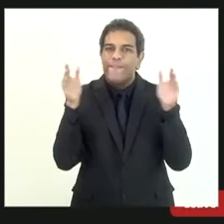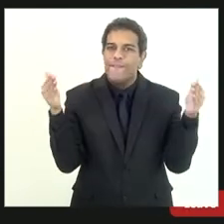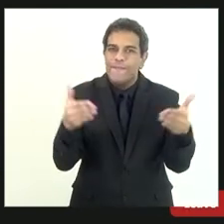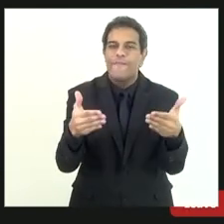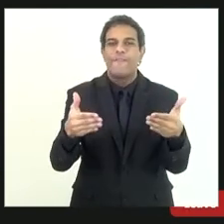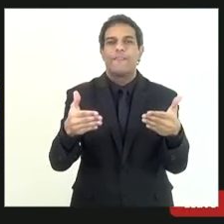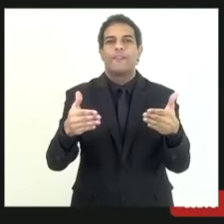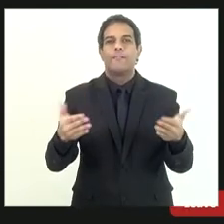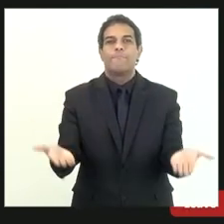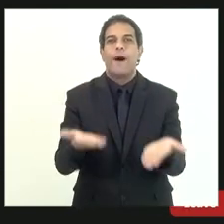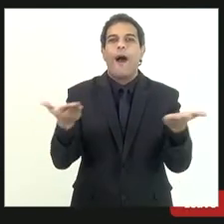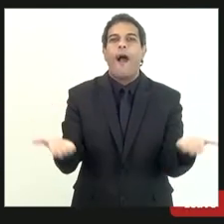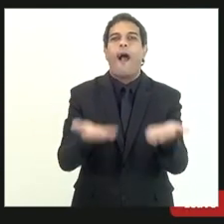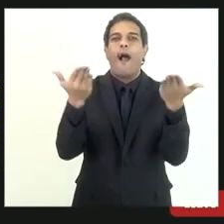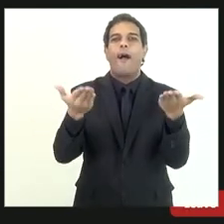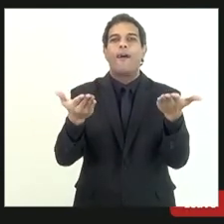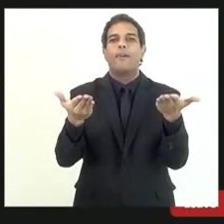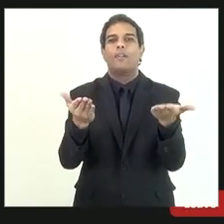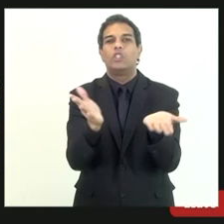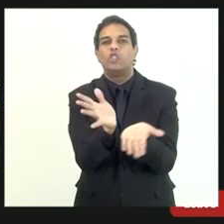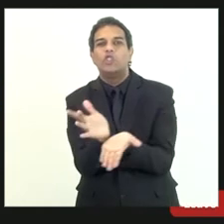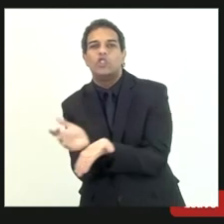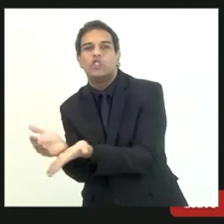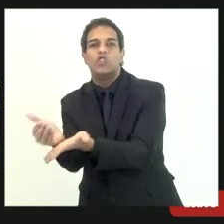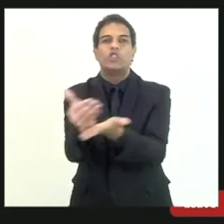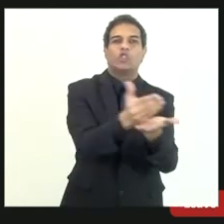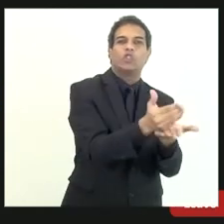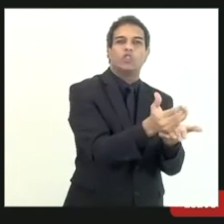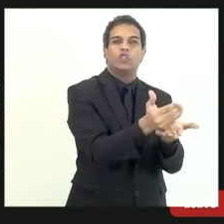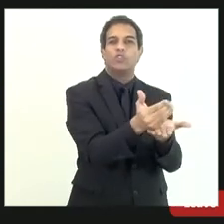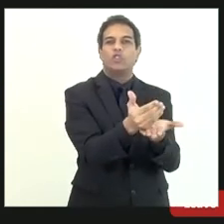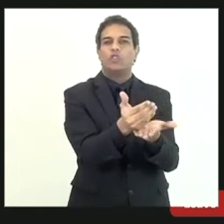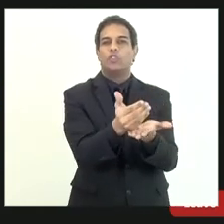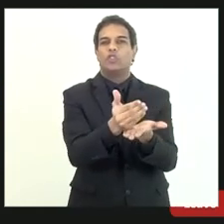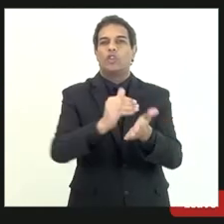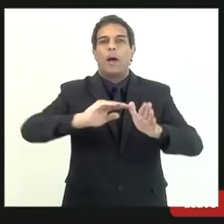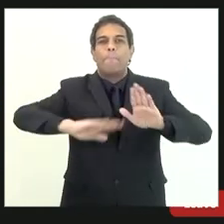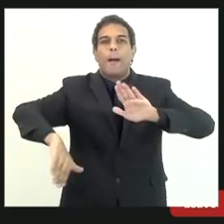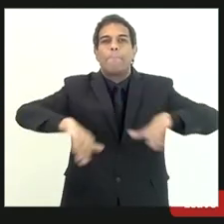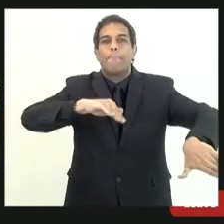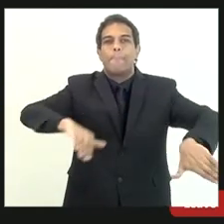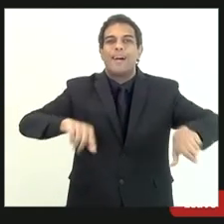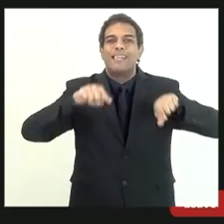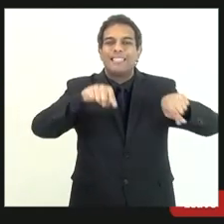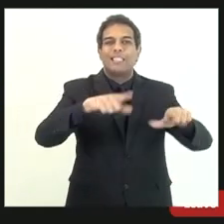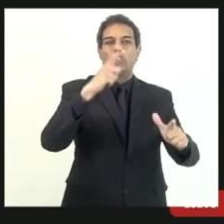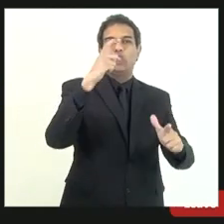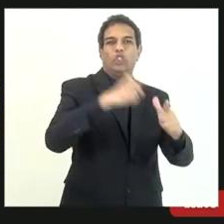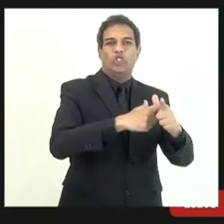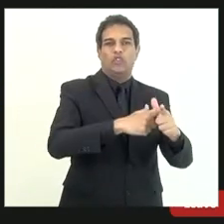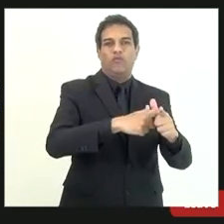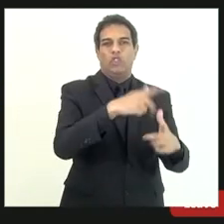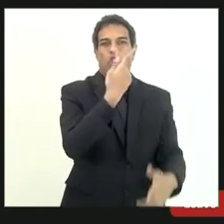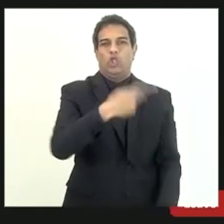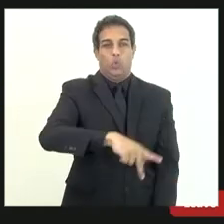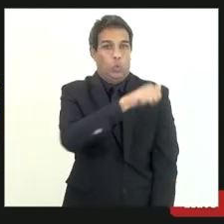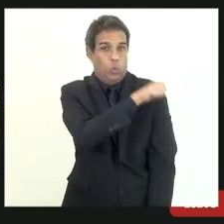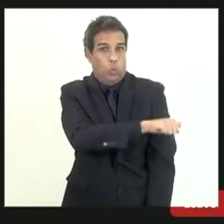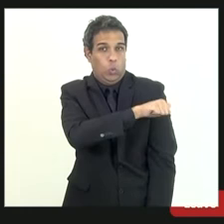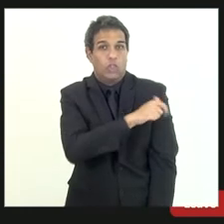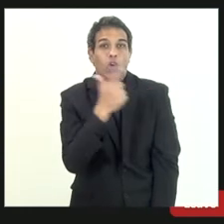efetiva depuração e higienização do estoque da dívida ativa e nesse